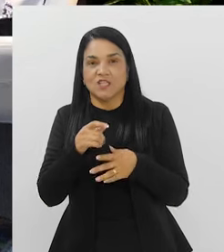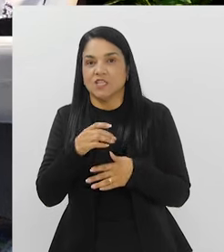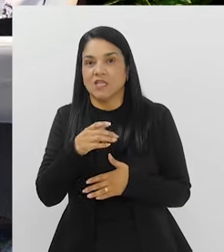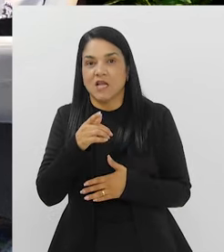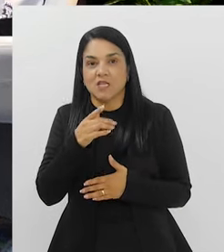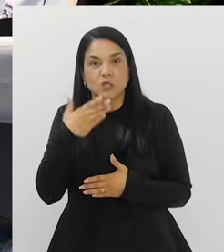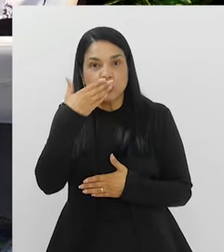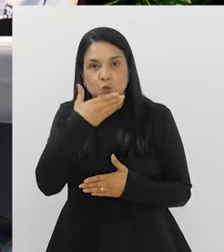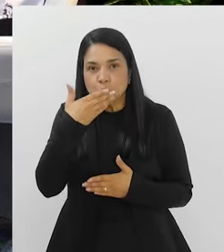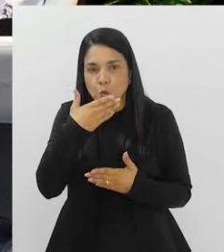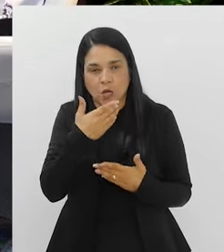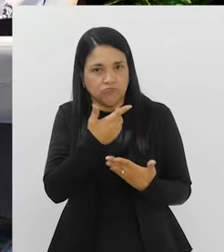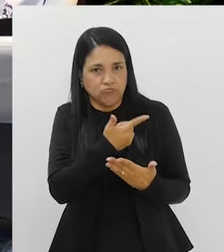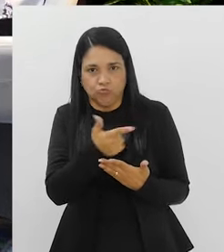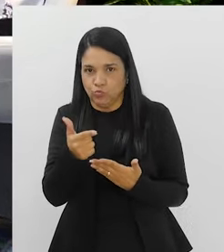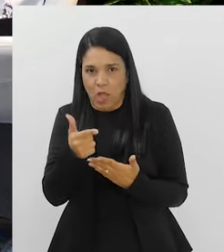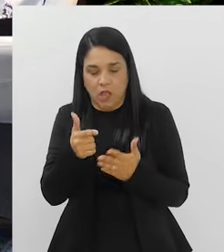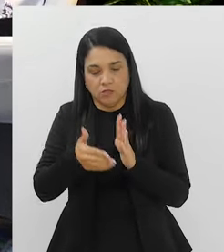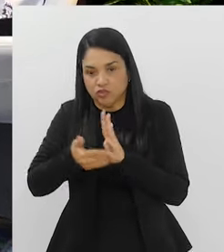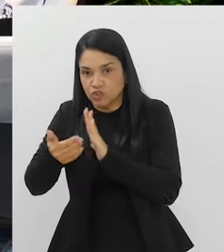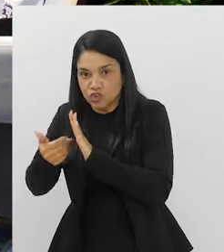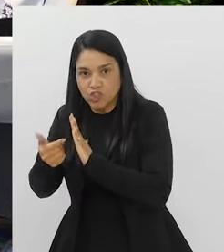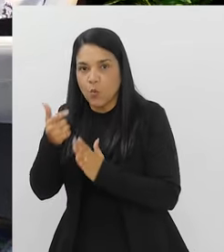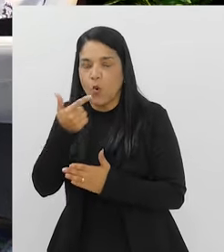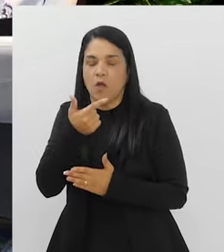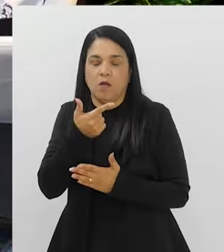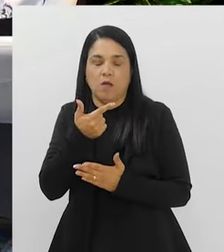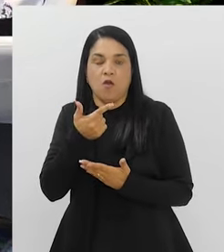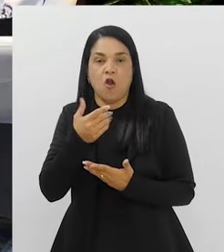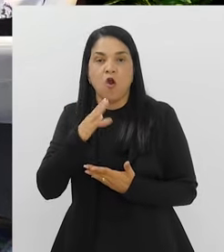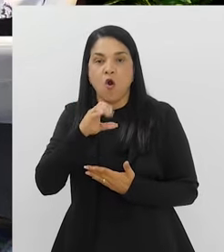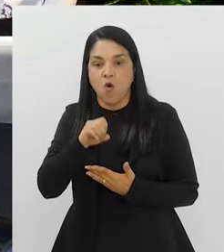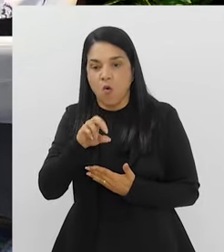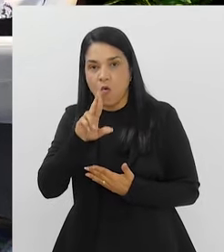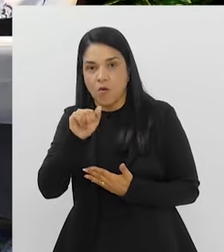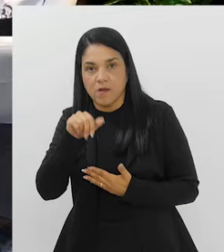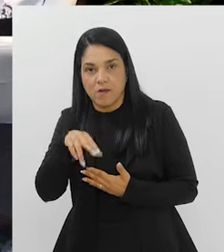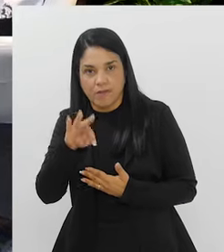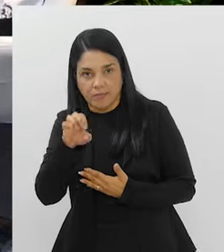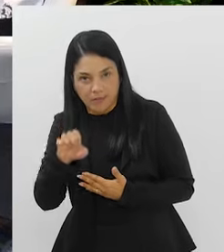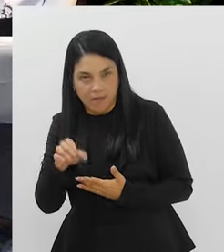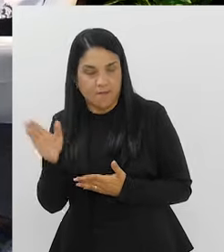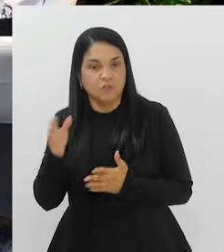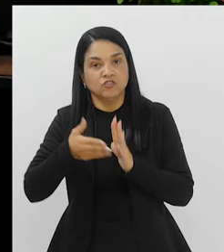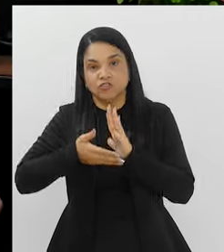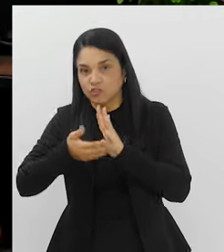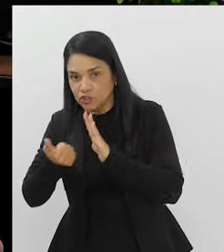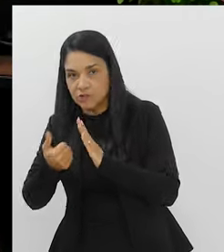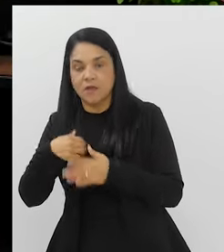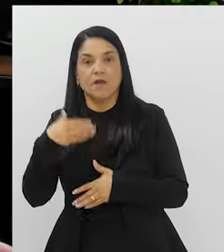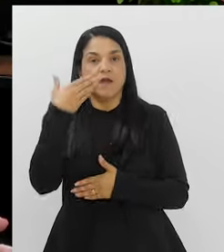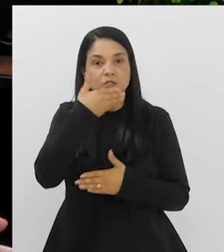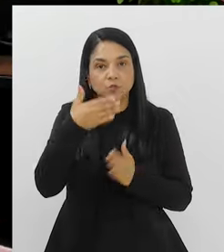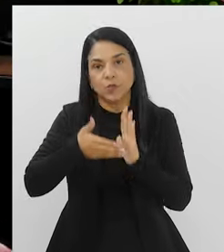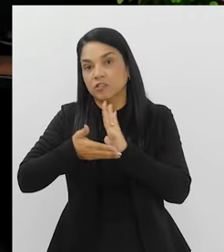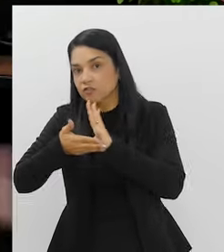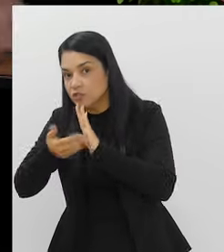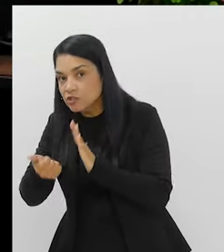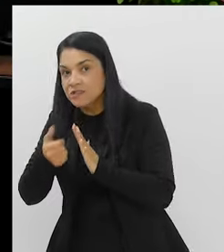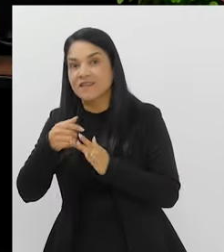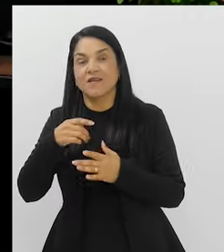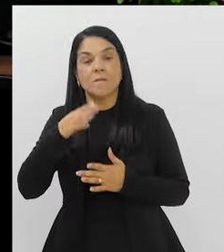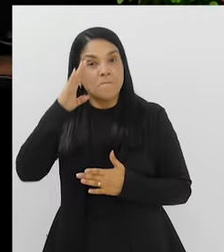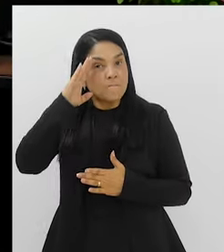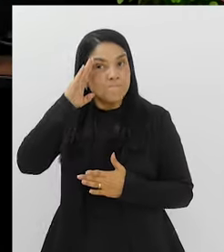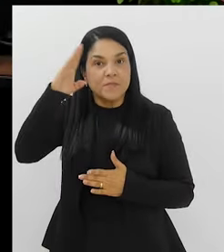açucarado, sem corantes. Então, é água. Não tem nada mais saudável para o intestino do